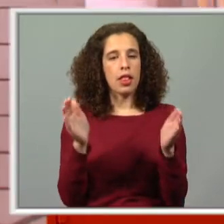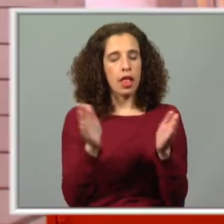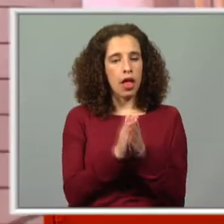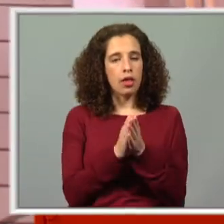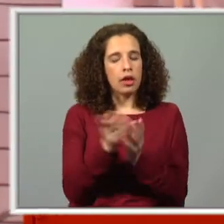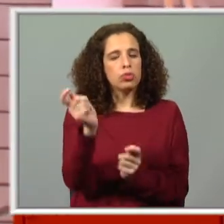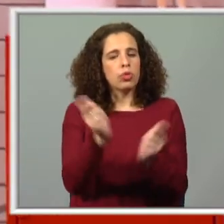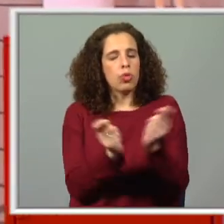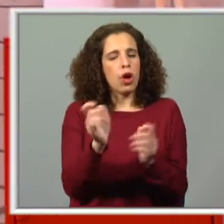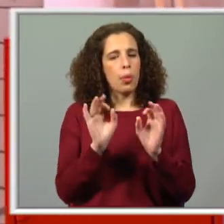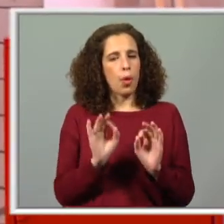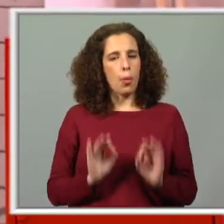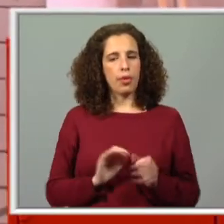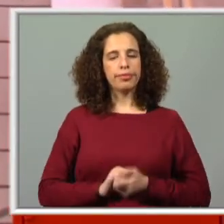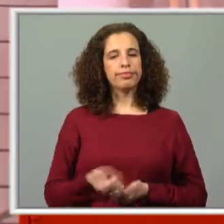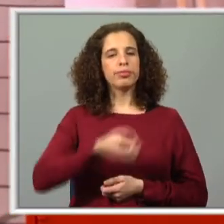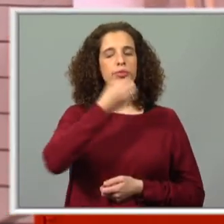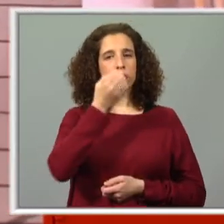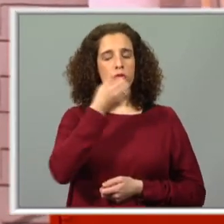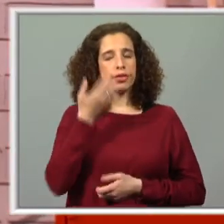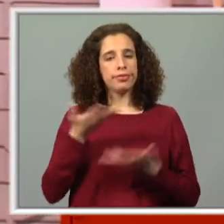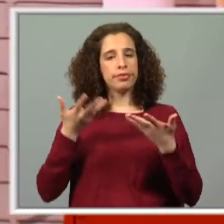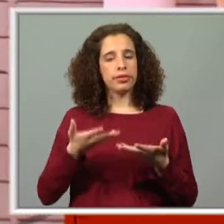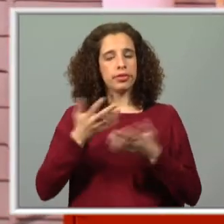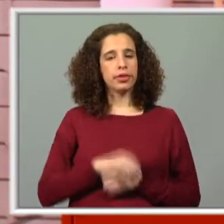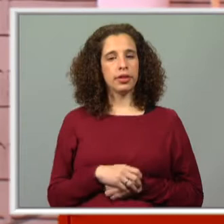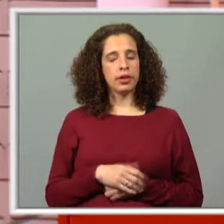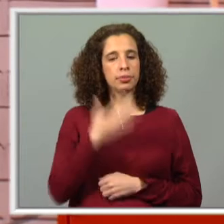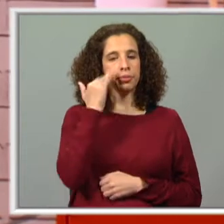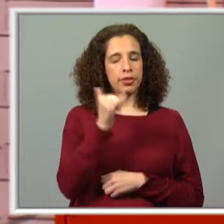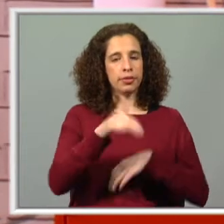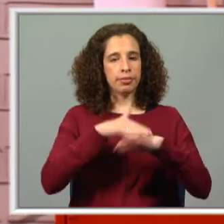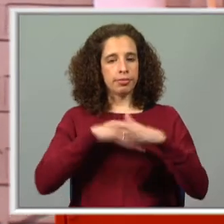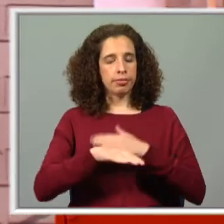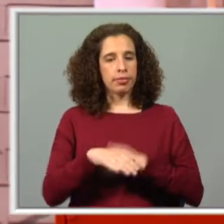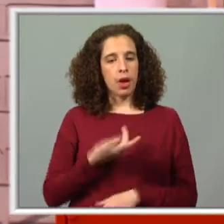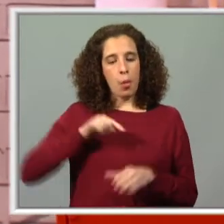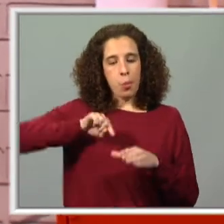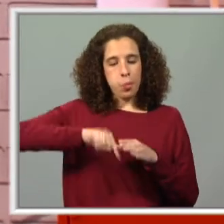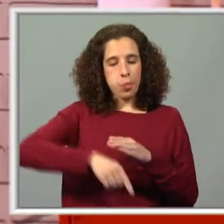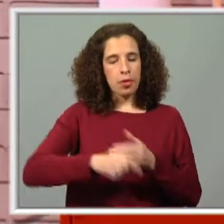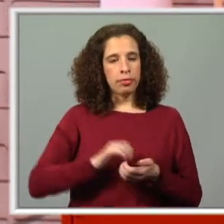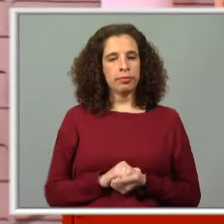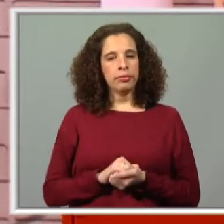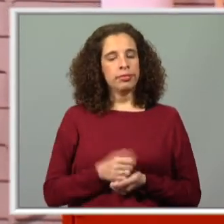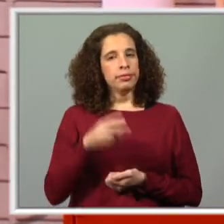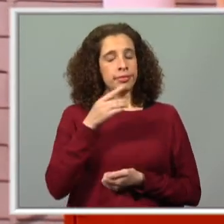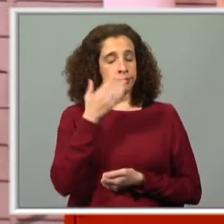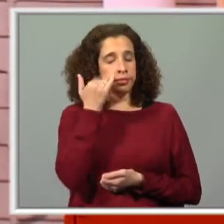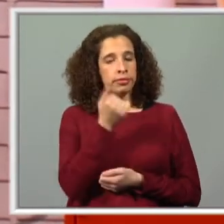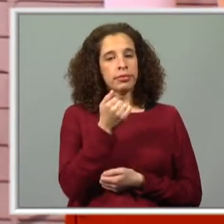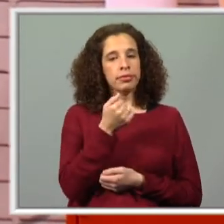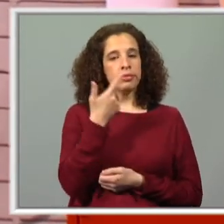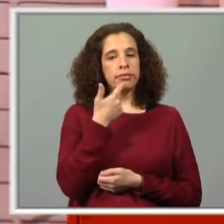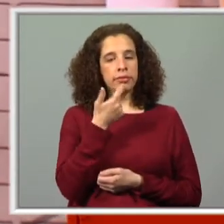muito organizada. Muito bem. Vamos agora aqui tentar fazer uma exploração para tentar